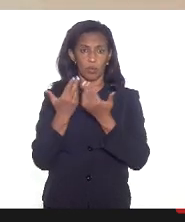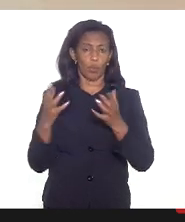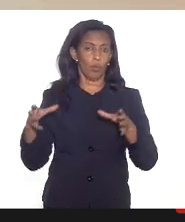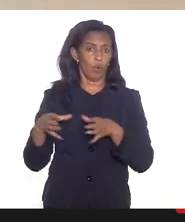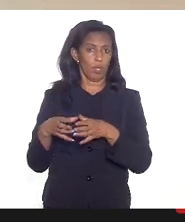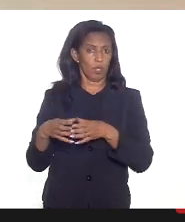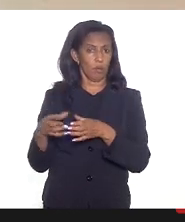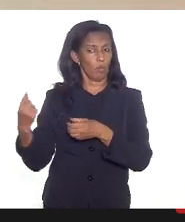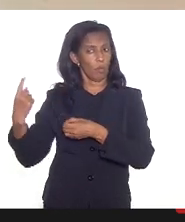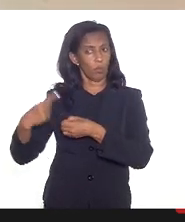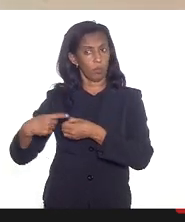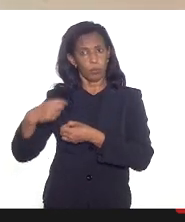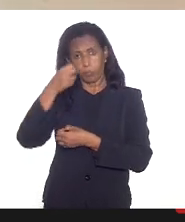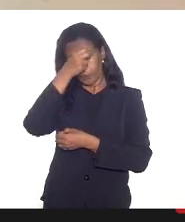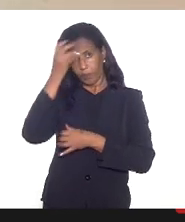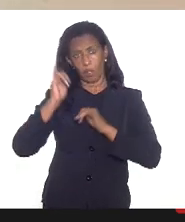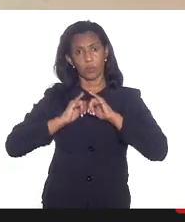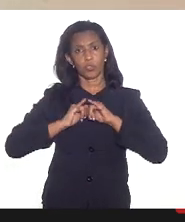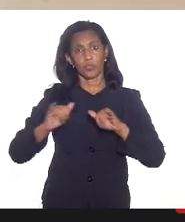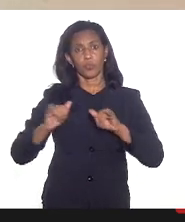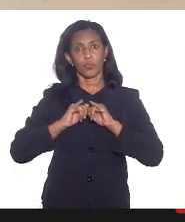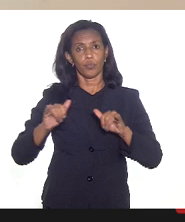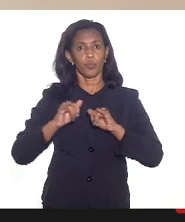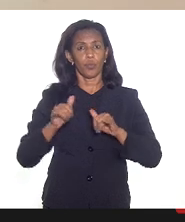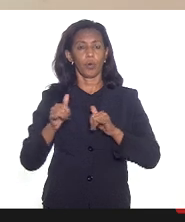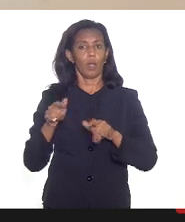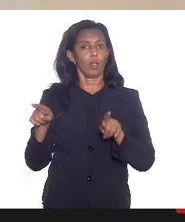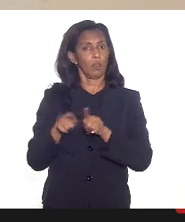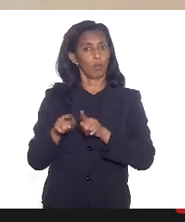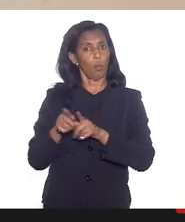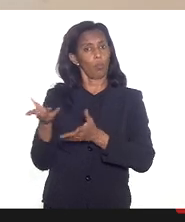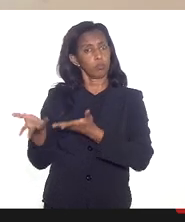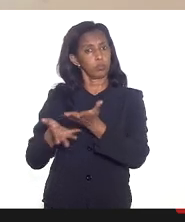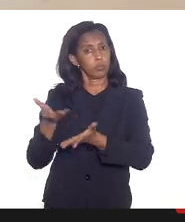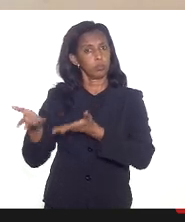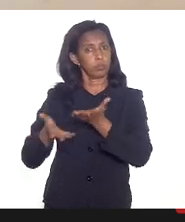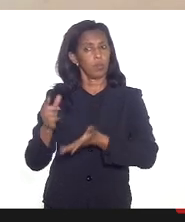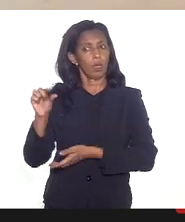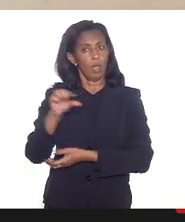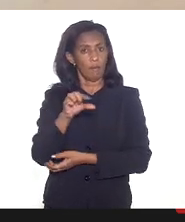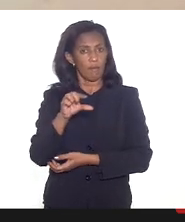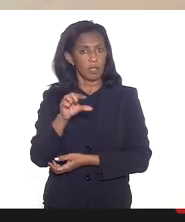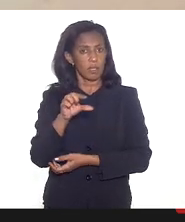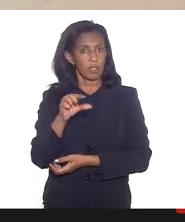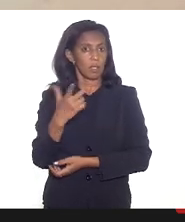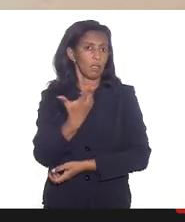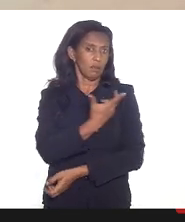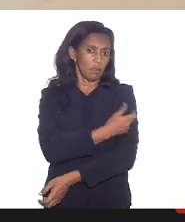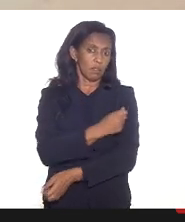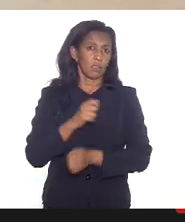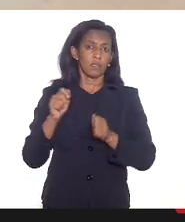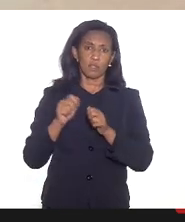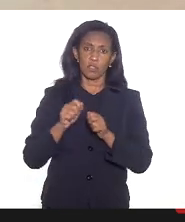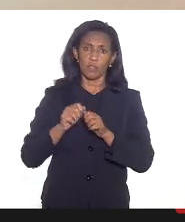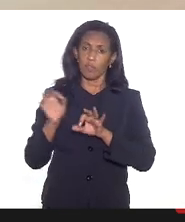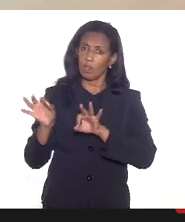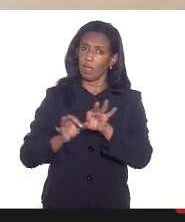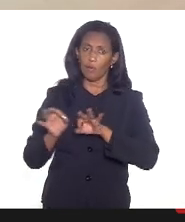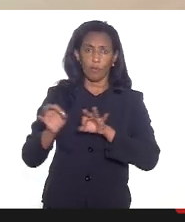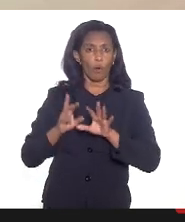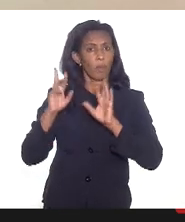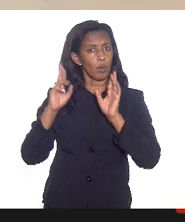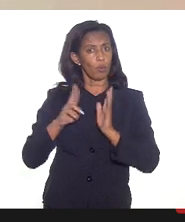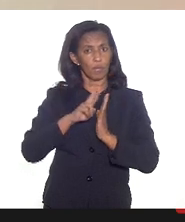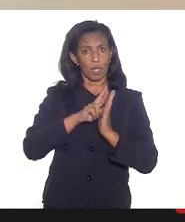equipes municipais e divulga e orienta que a vacina seja feita na forma como está na